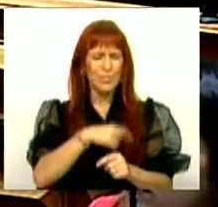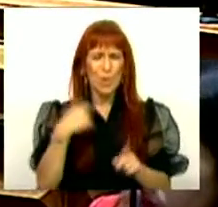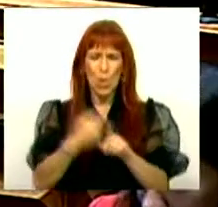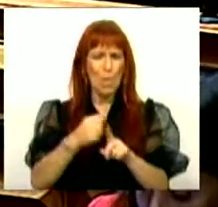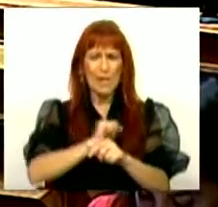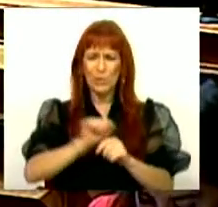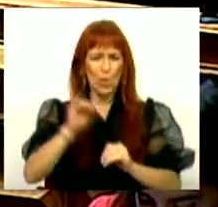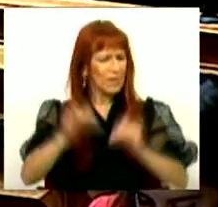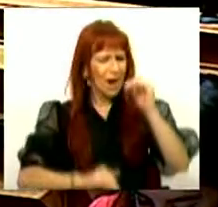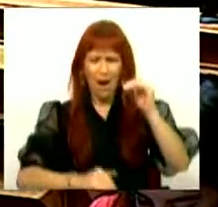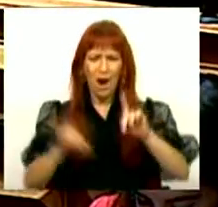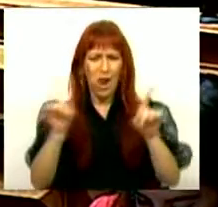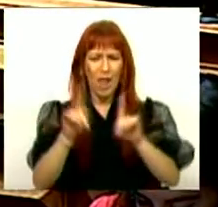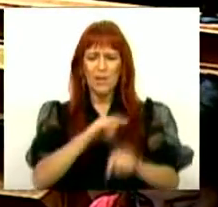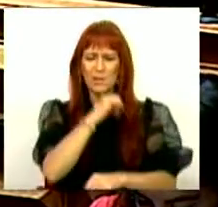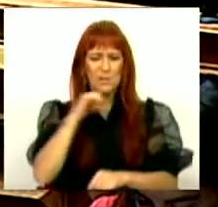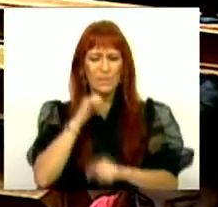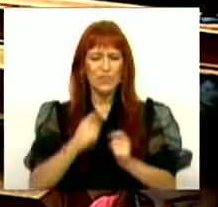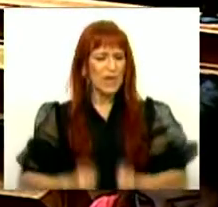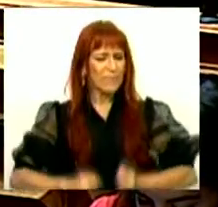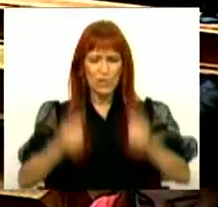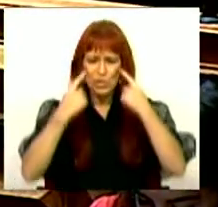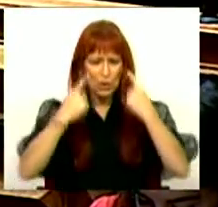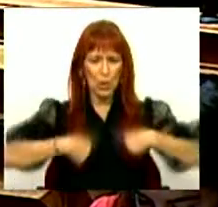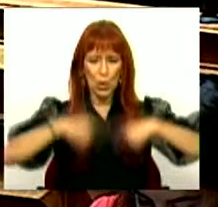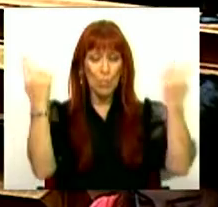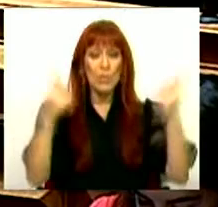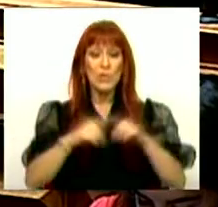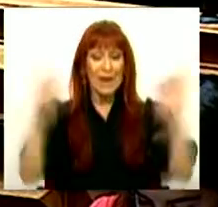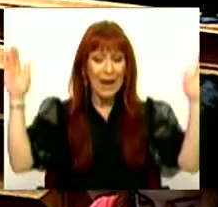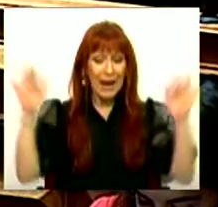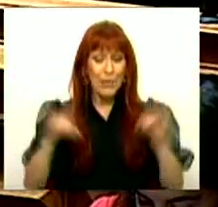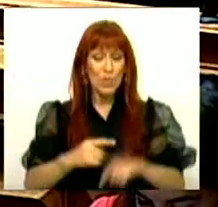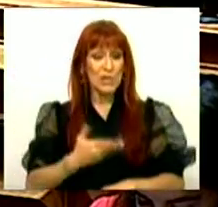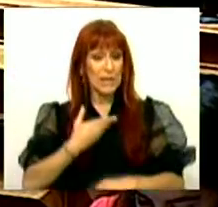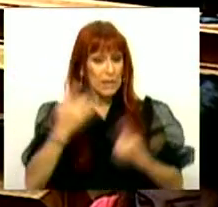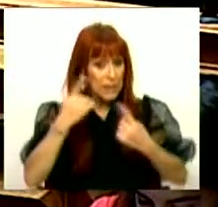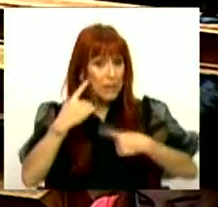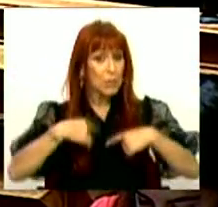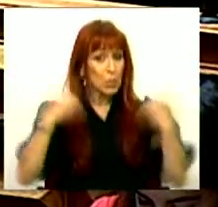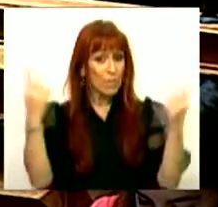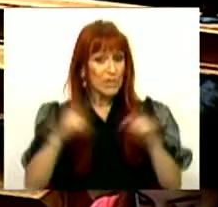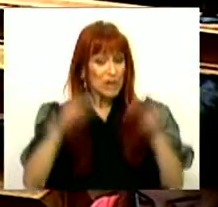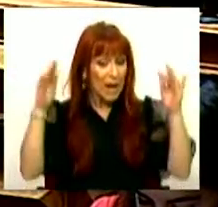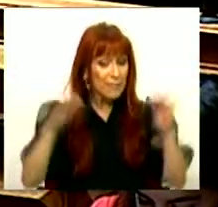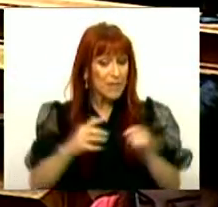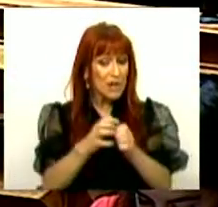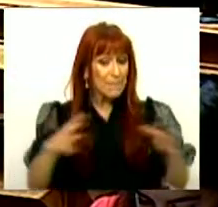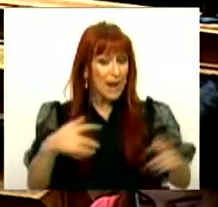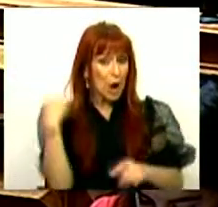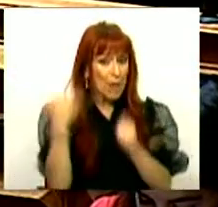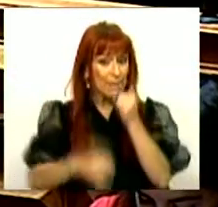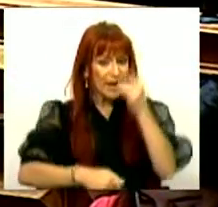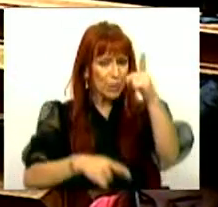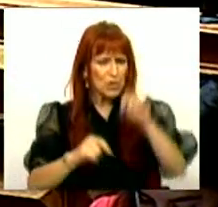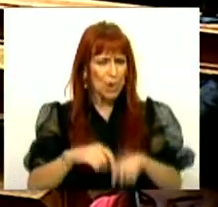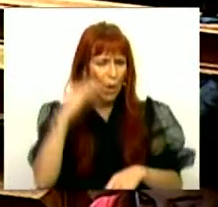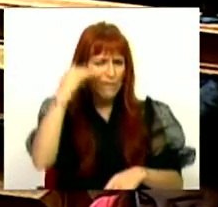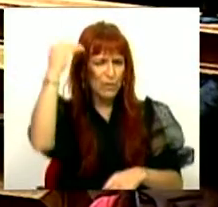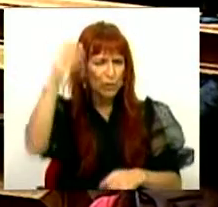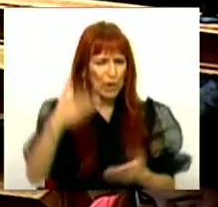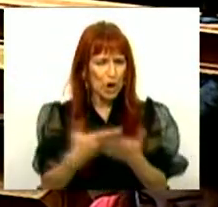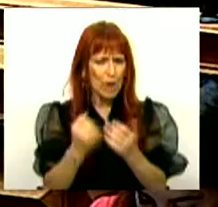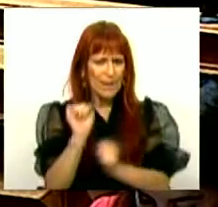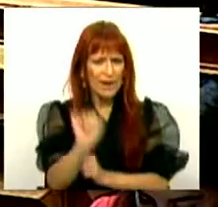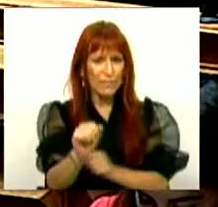combate as desigualdades, nem que sacrifica o investimento público. E diminuir a dívida pública é diminuir a maior ameaça ao futuro da nossa